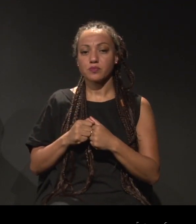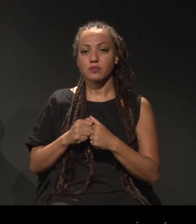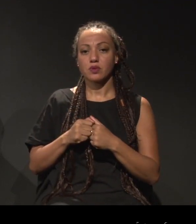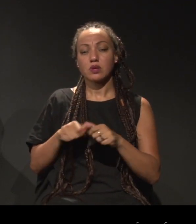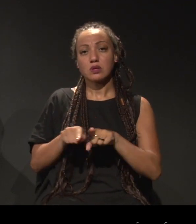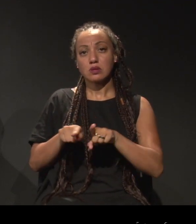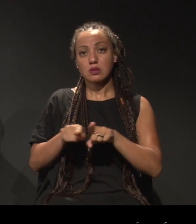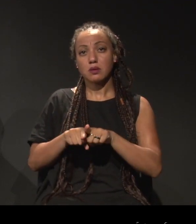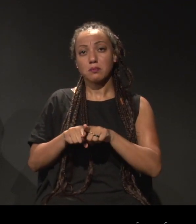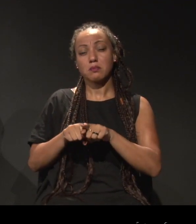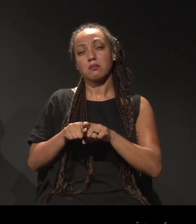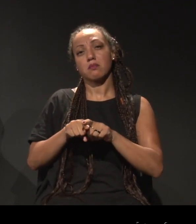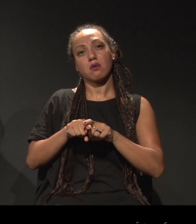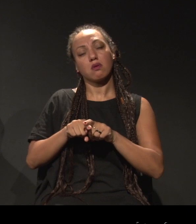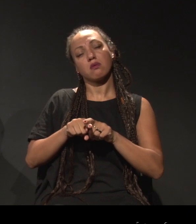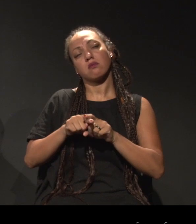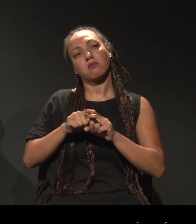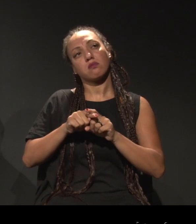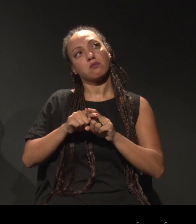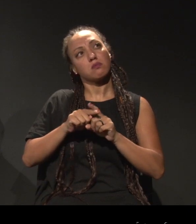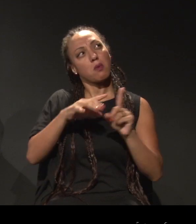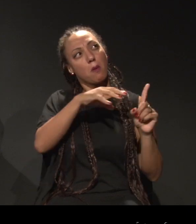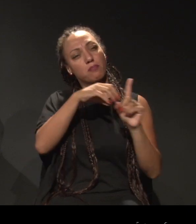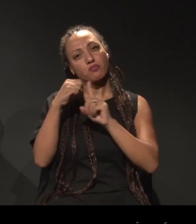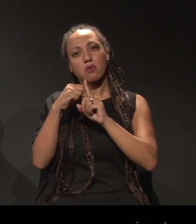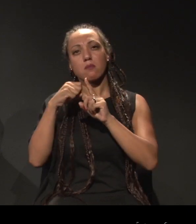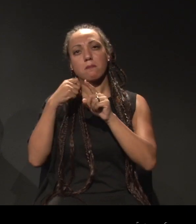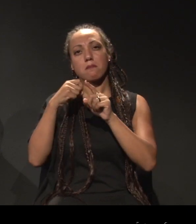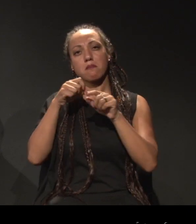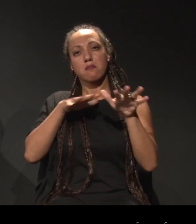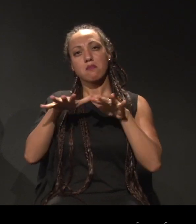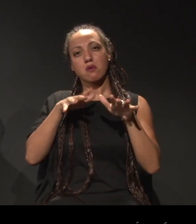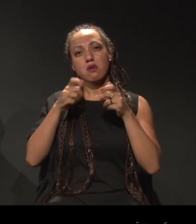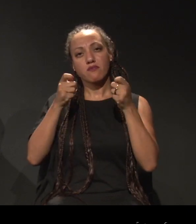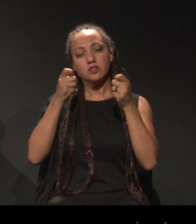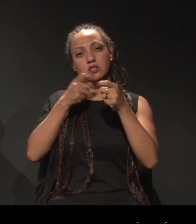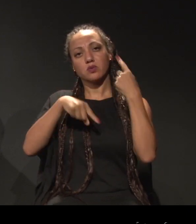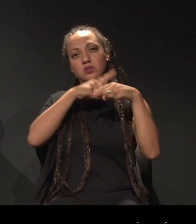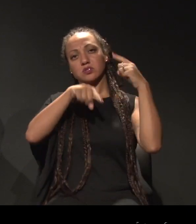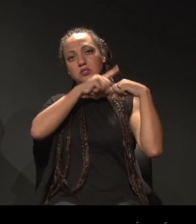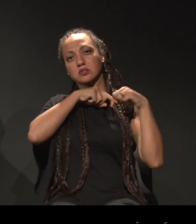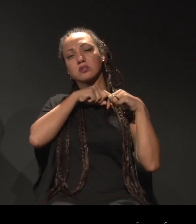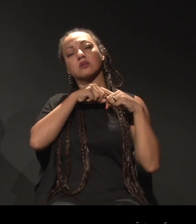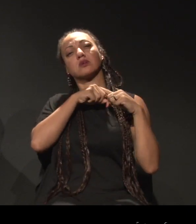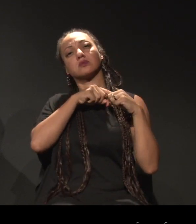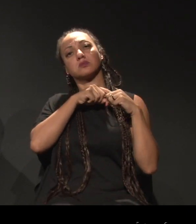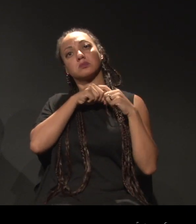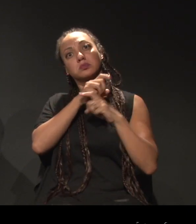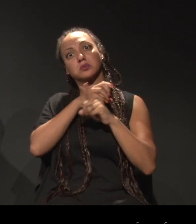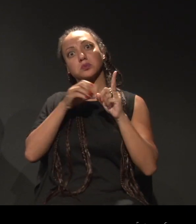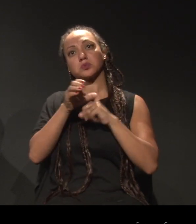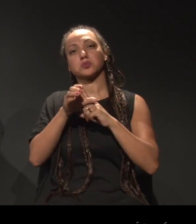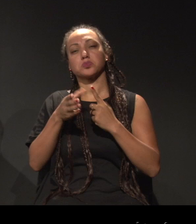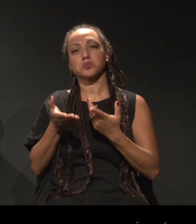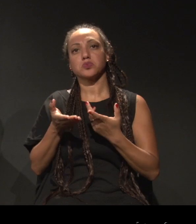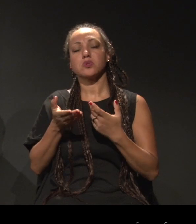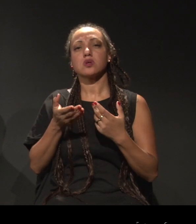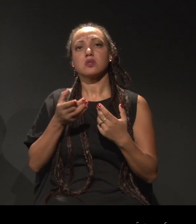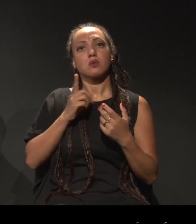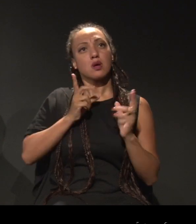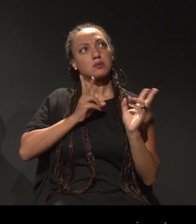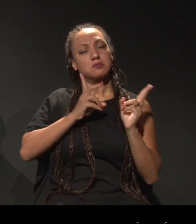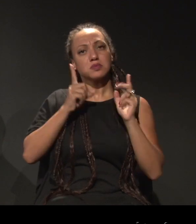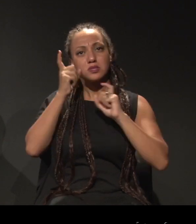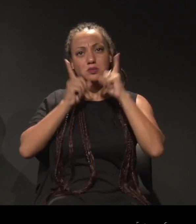manifestações ancestrais para cultos performáticos, a reflexão a respeito das estigmatizações que essas mesmas